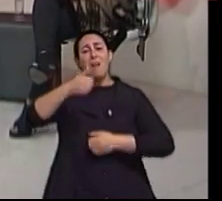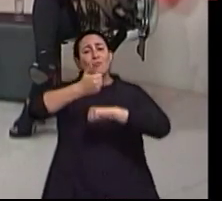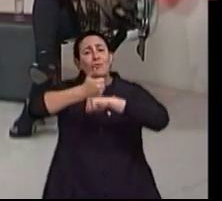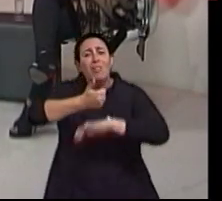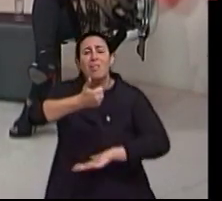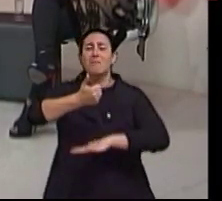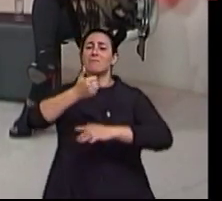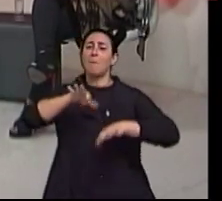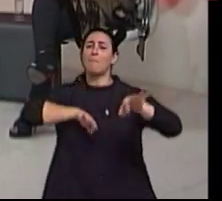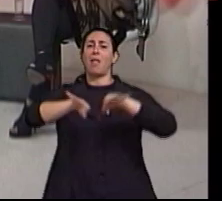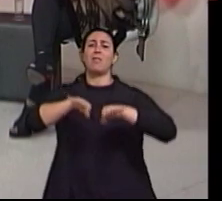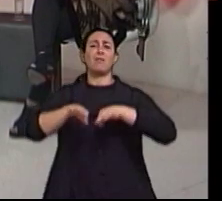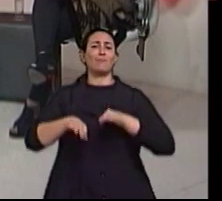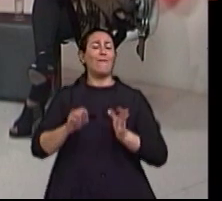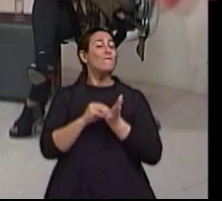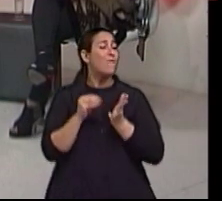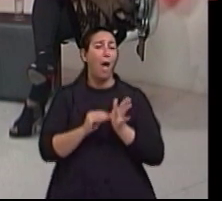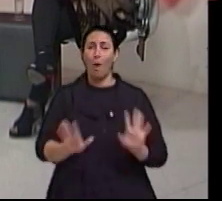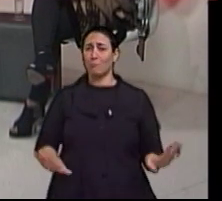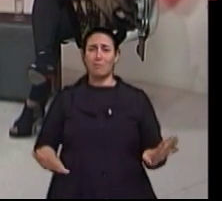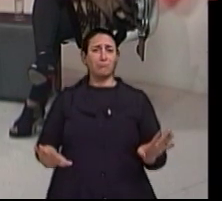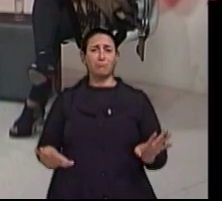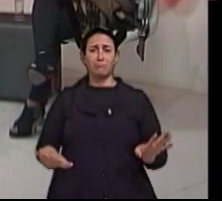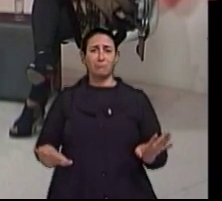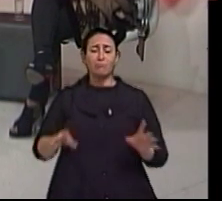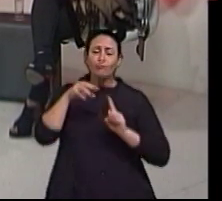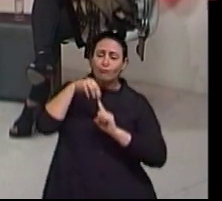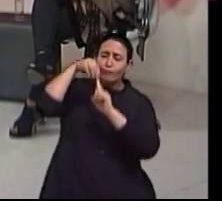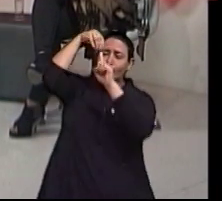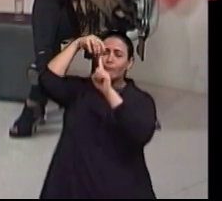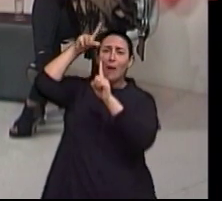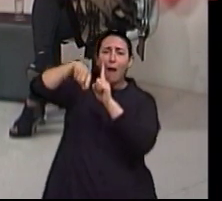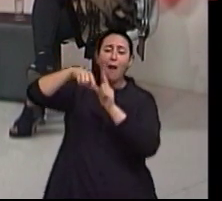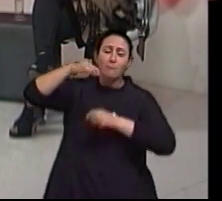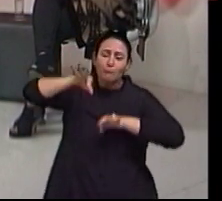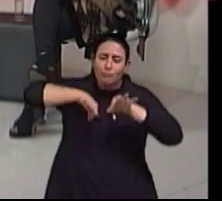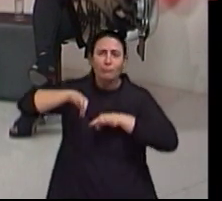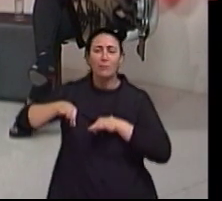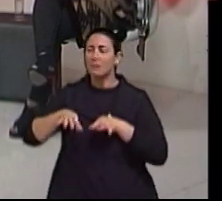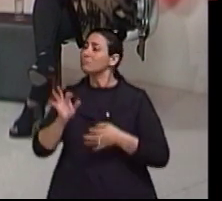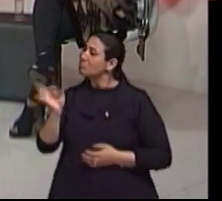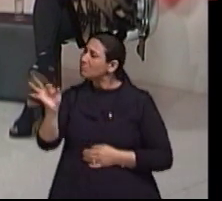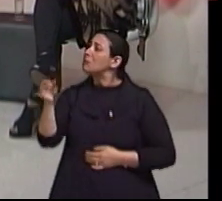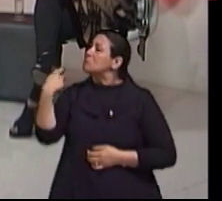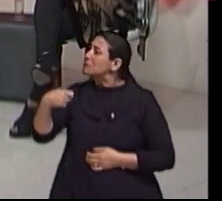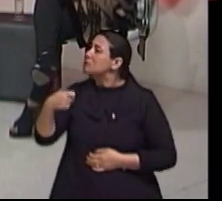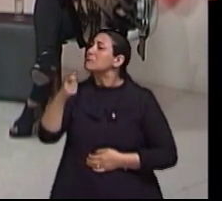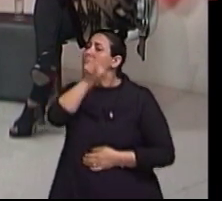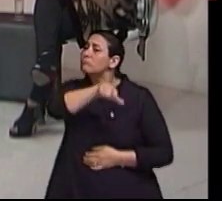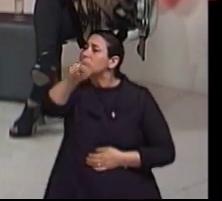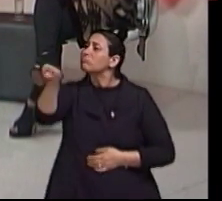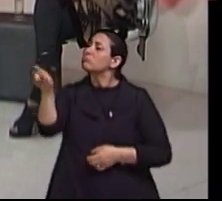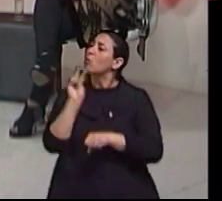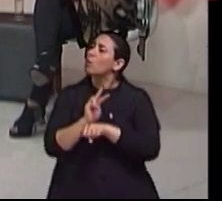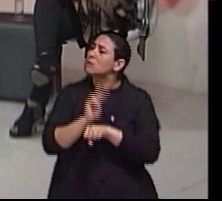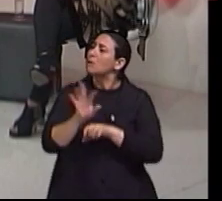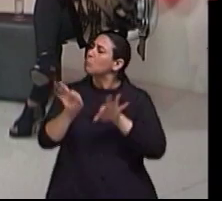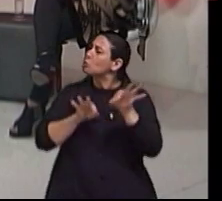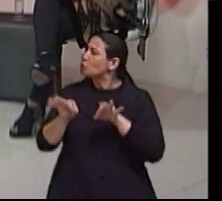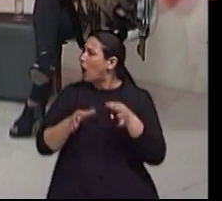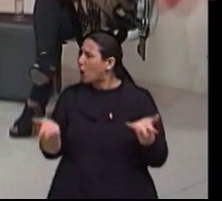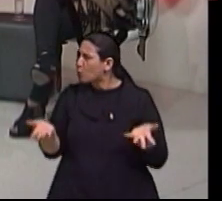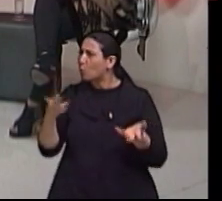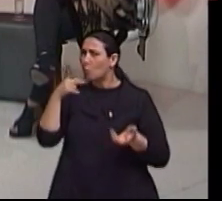representando entidades, estejam participando e estejam também analisando os projetos. Me parece que é por aí a via, né?